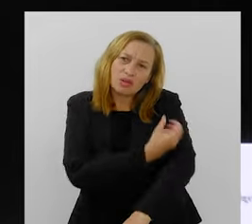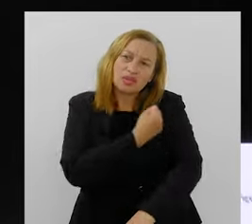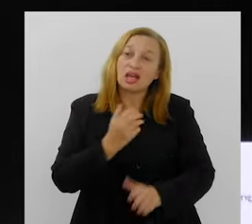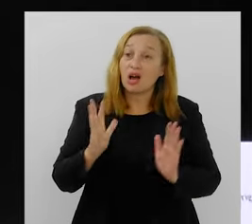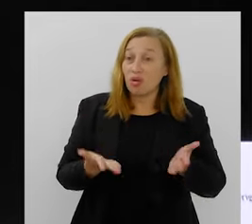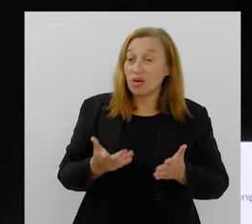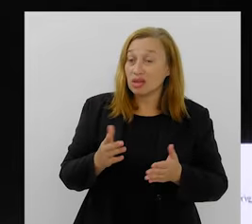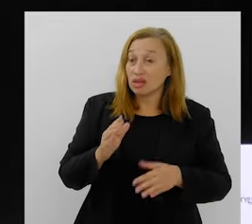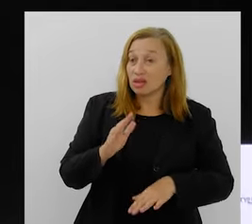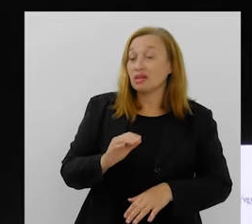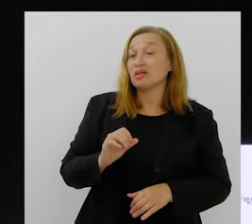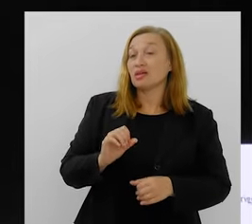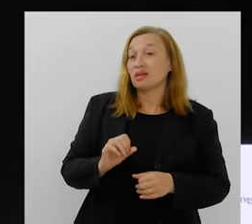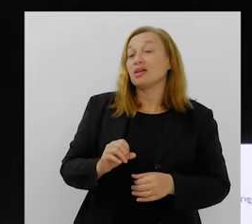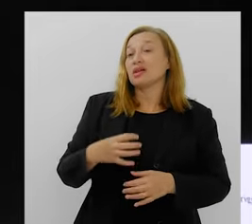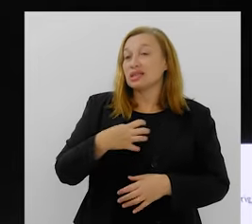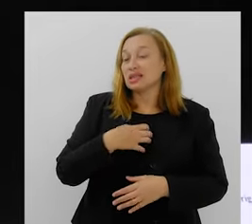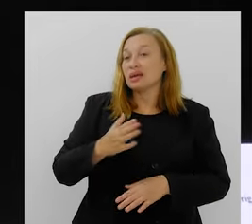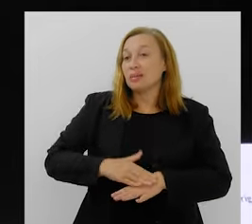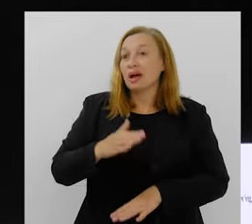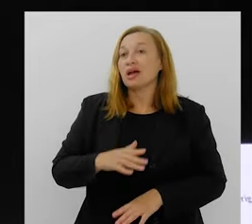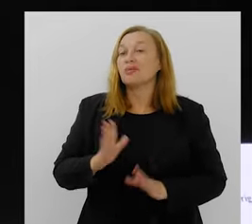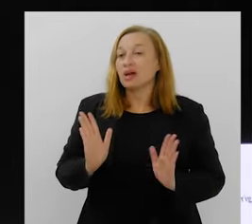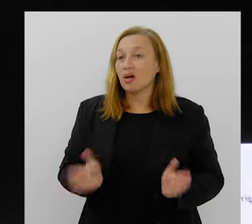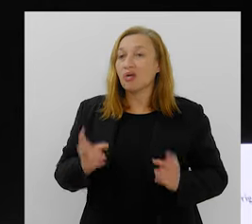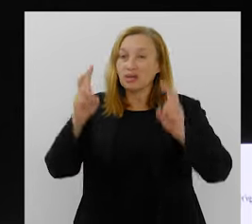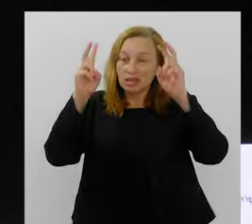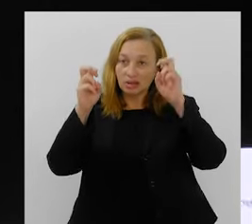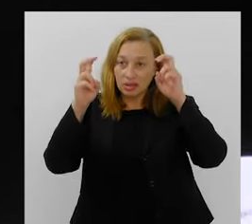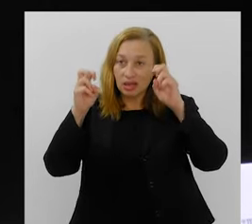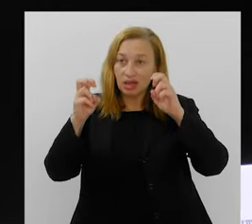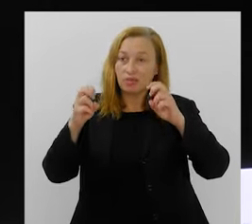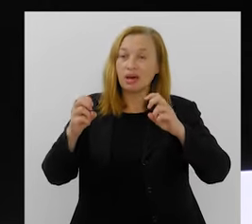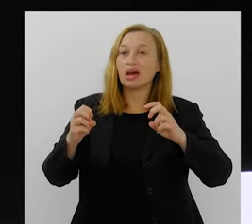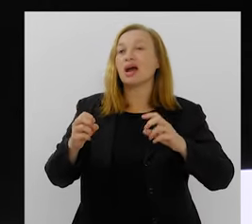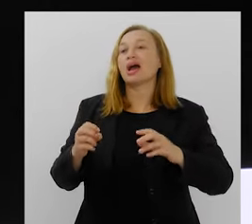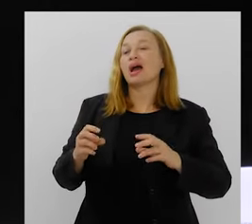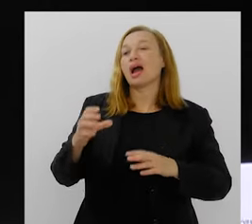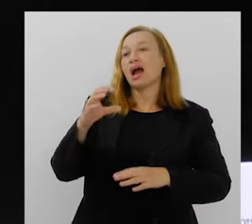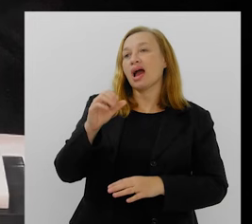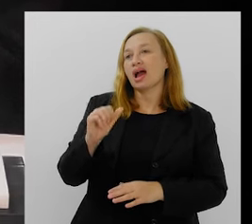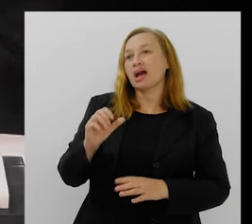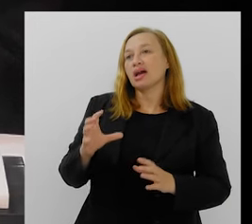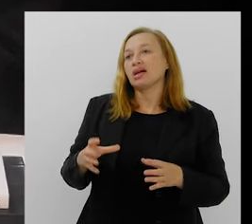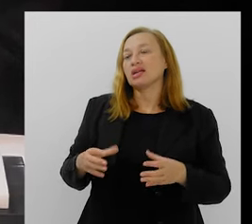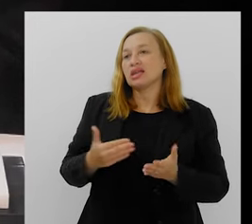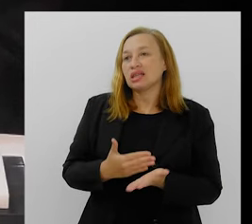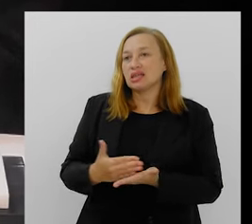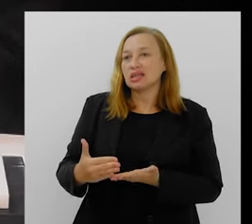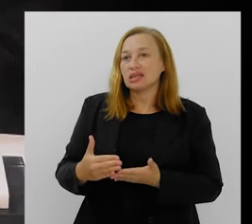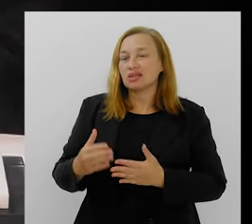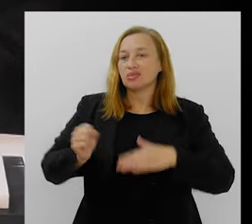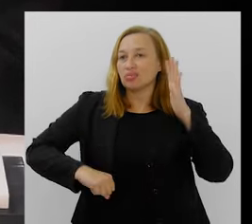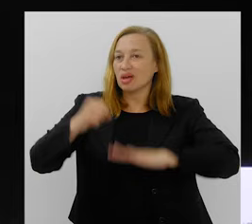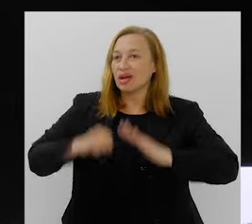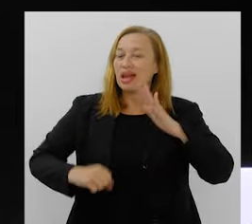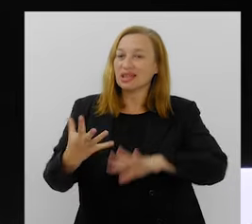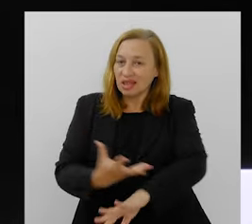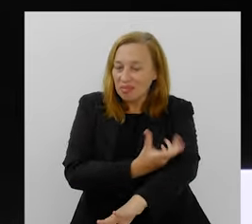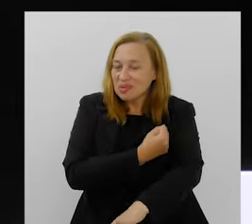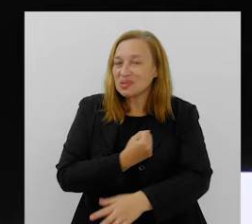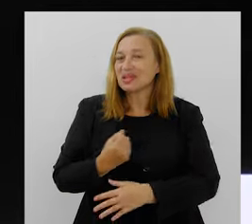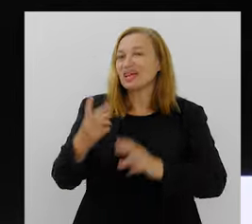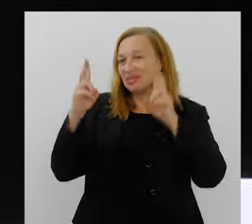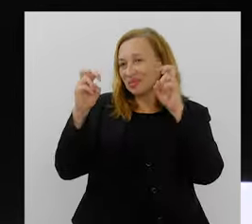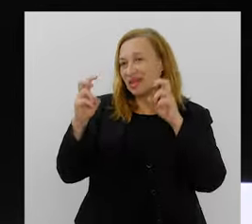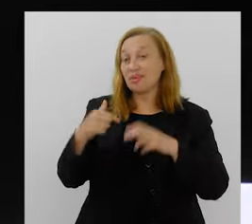Eu falei, então, agora você vai ficar mais, porque eu quero convidar você para ser o tema do Aprendiz de Salveira. A Augusta é uma querida. Ela está bem emocionada com o